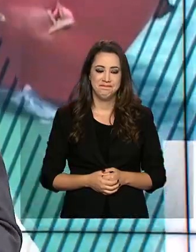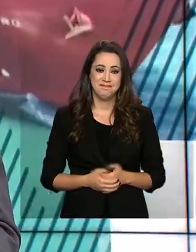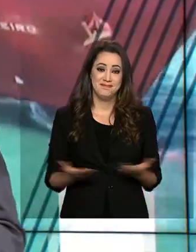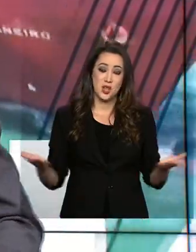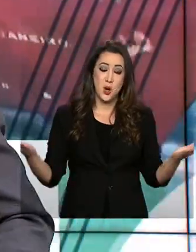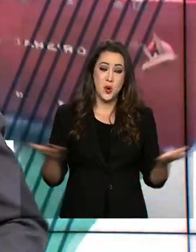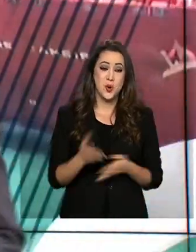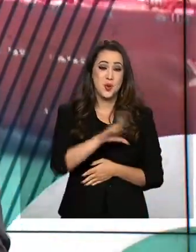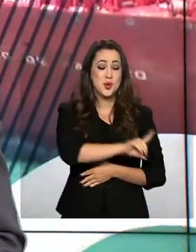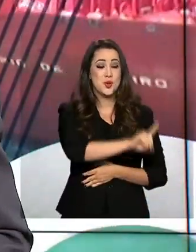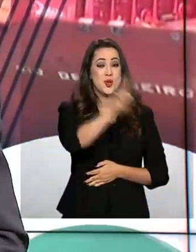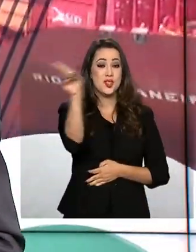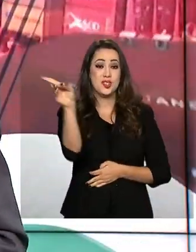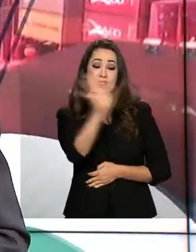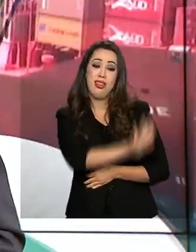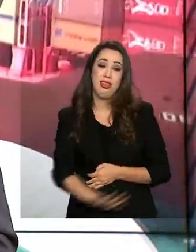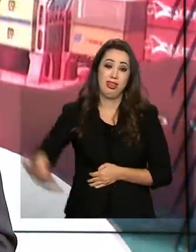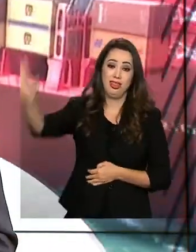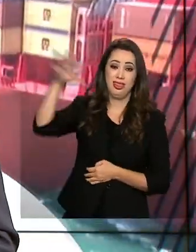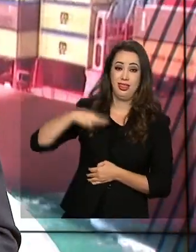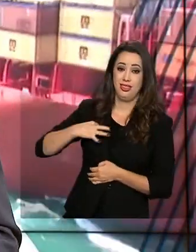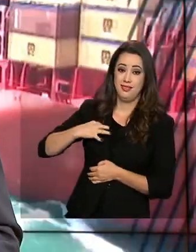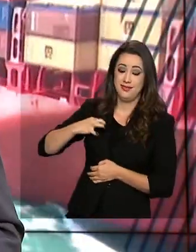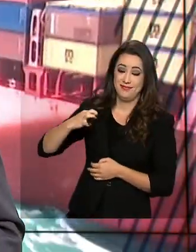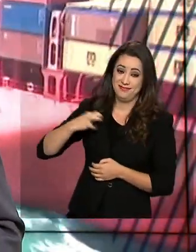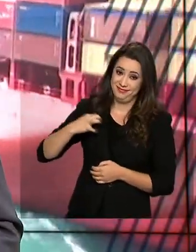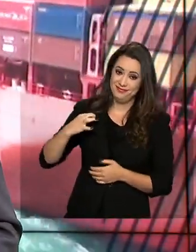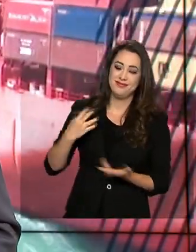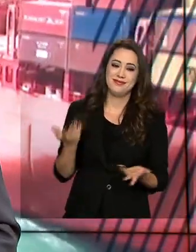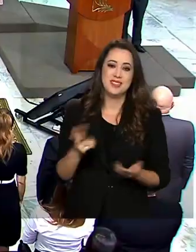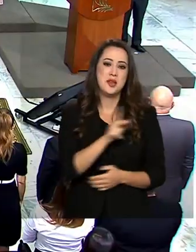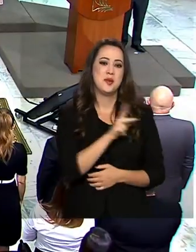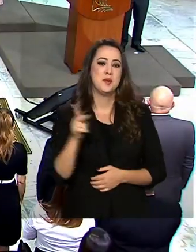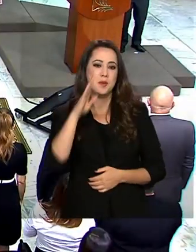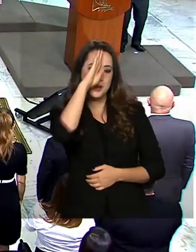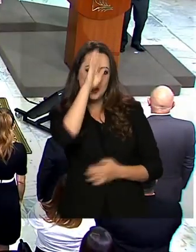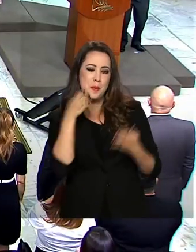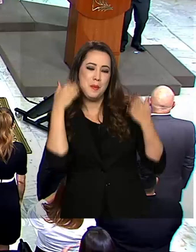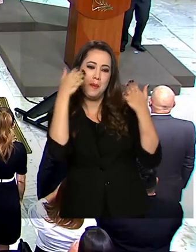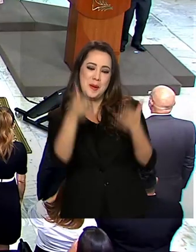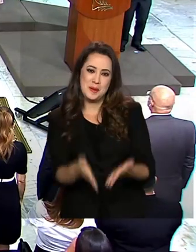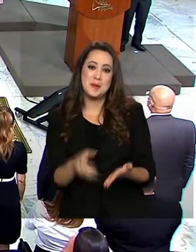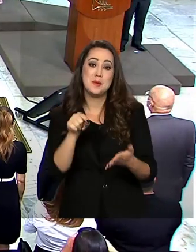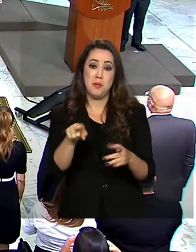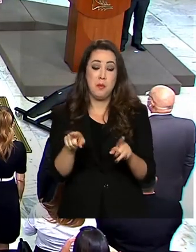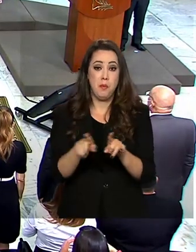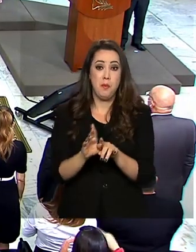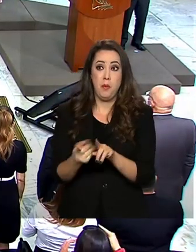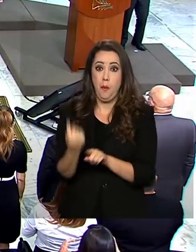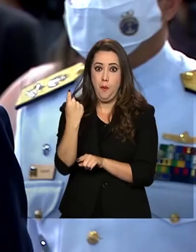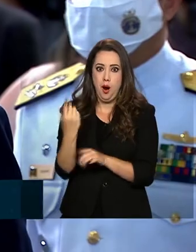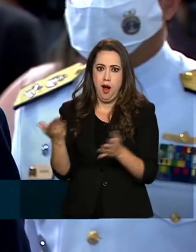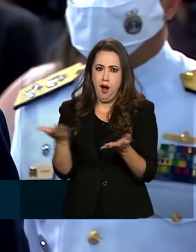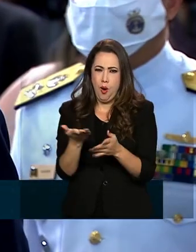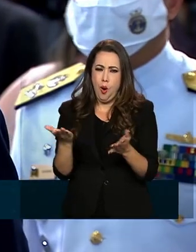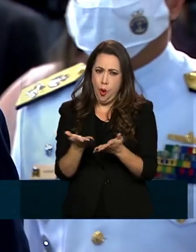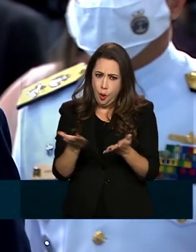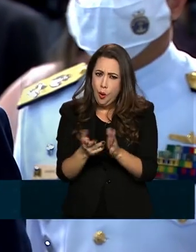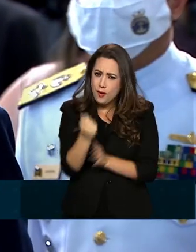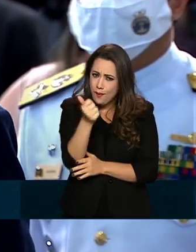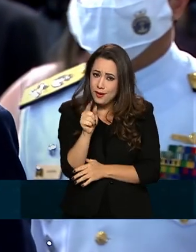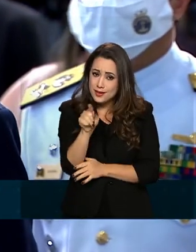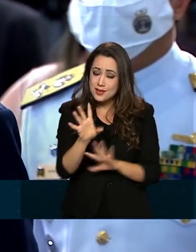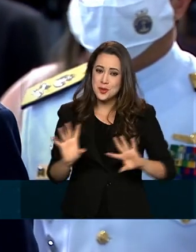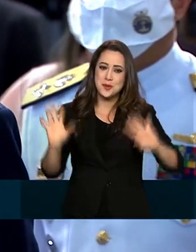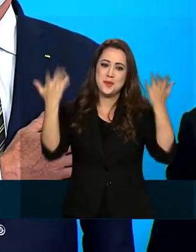Hoje é o Dia Nacional do Voluntariado e o presidente Jair Bolsonaro participou agora há pouco de uma cerimônia em comemoração